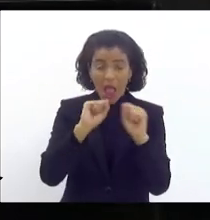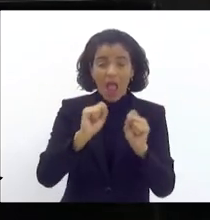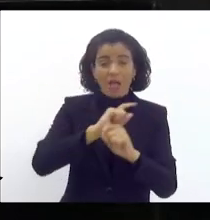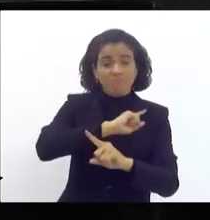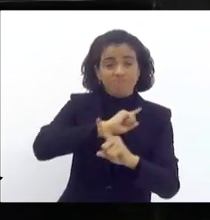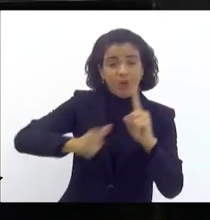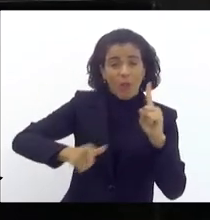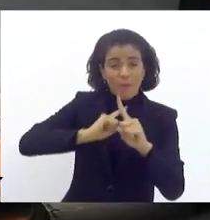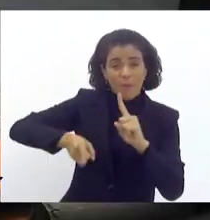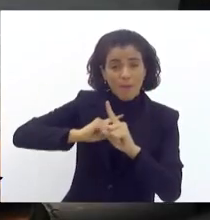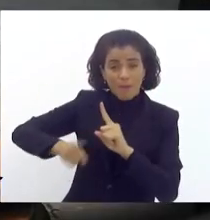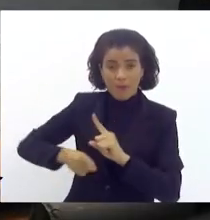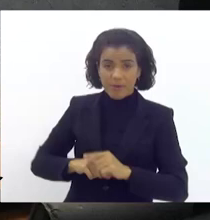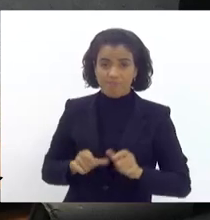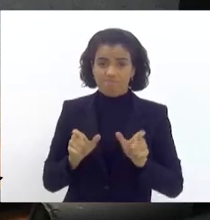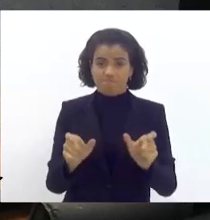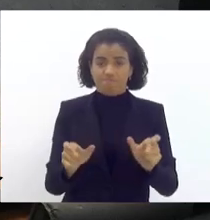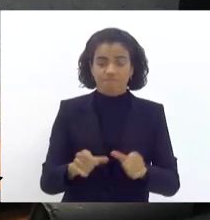Obrigada, presidente.